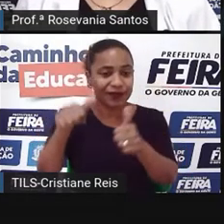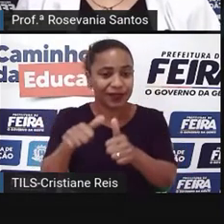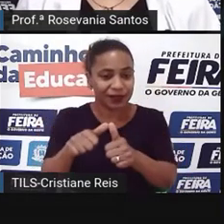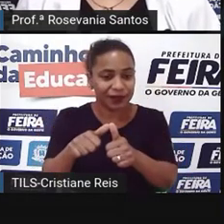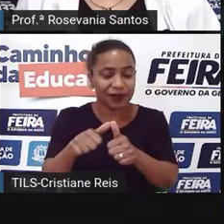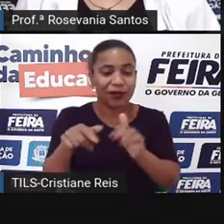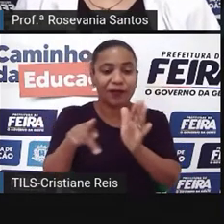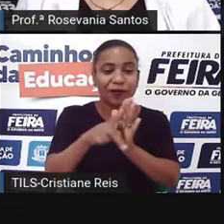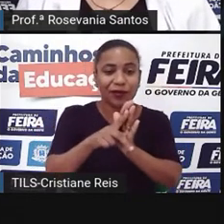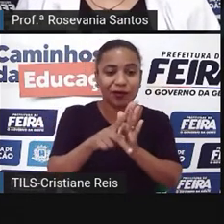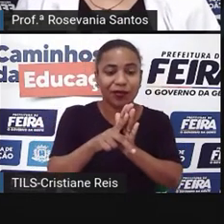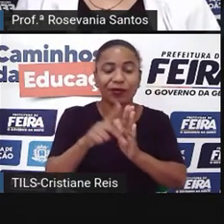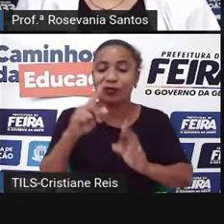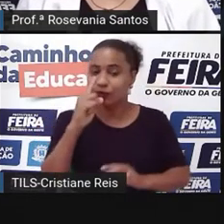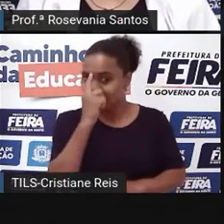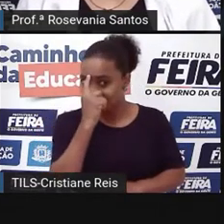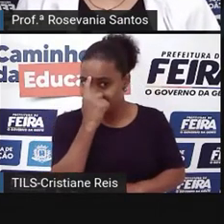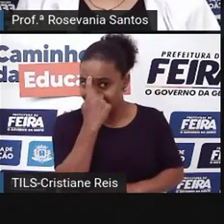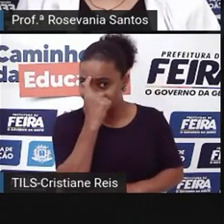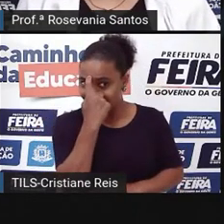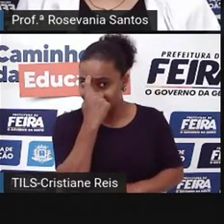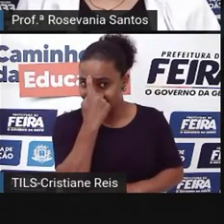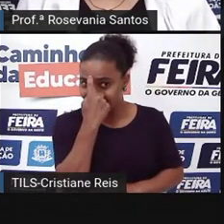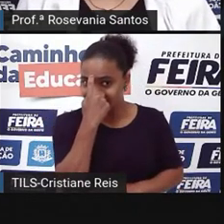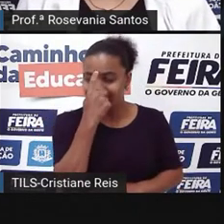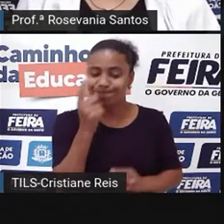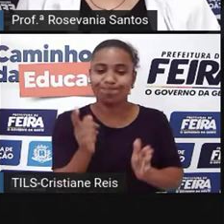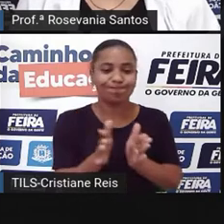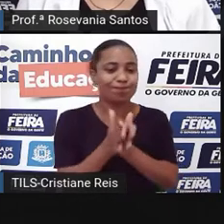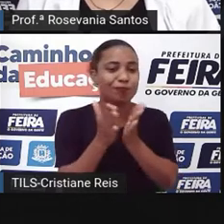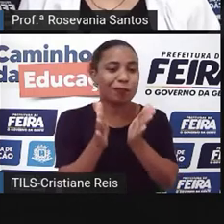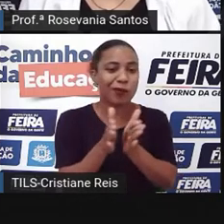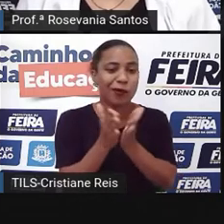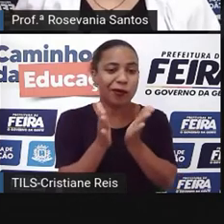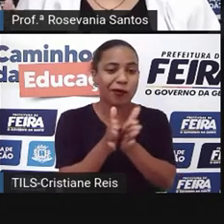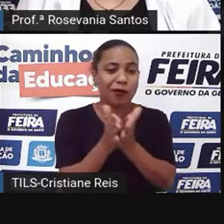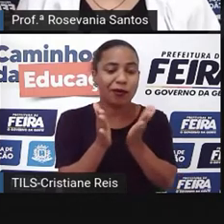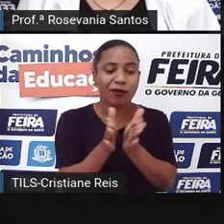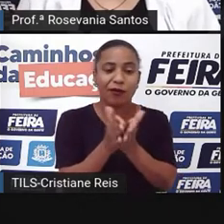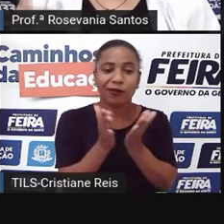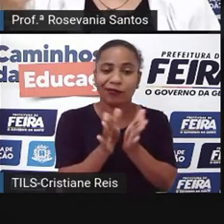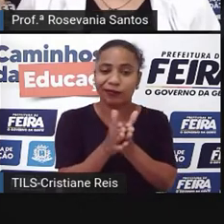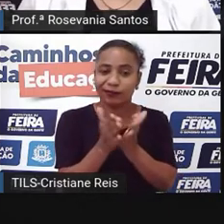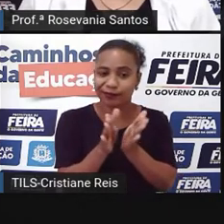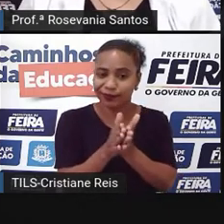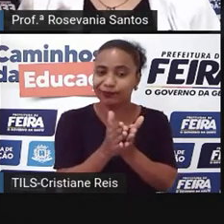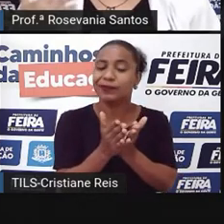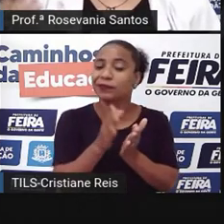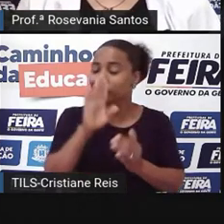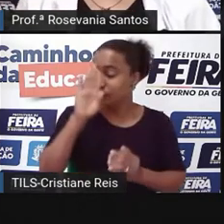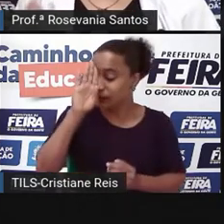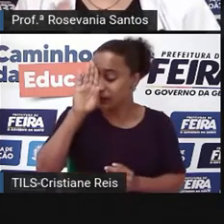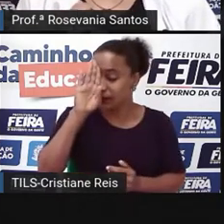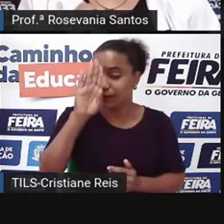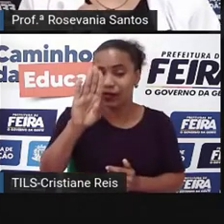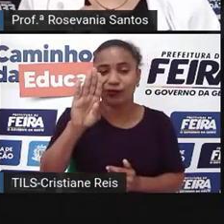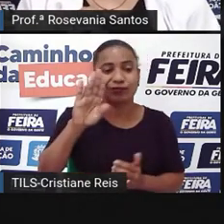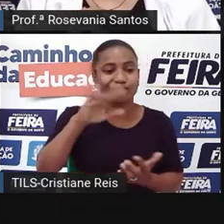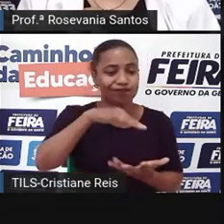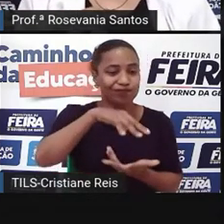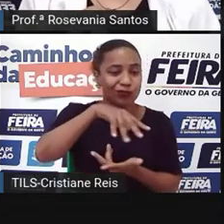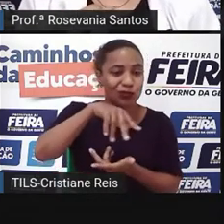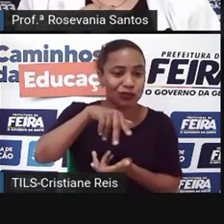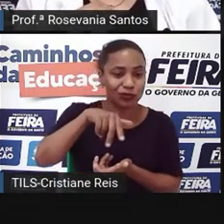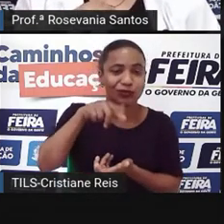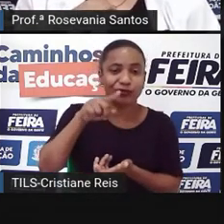é uma das regiões mais pobres do mundo. Aqui, esse espacinho, quem já viu o filme da Índia percebe e sabe o que é isso que a gente